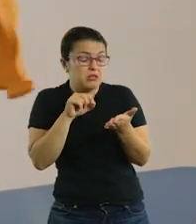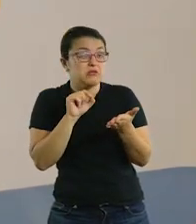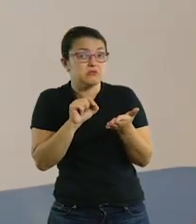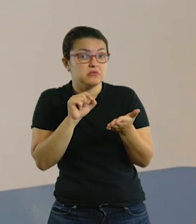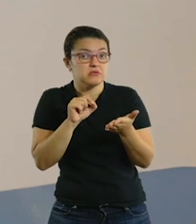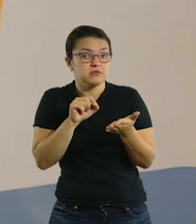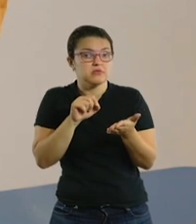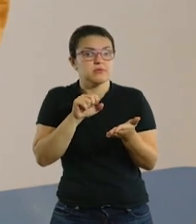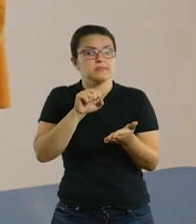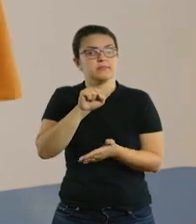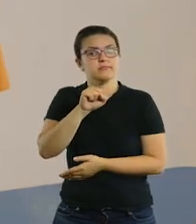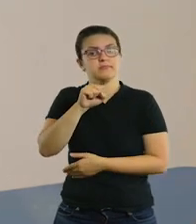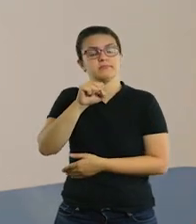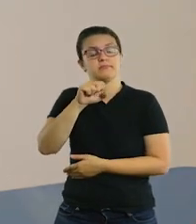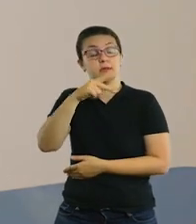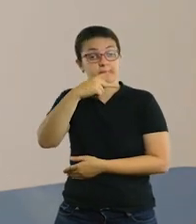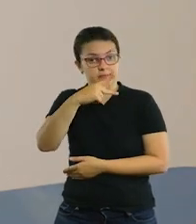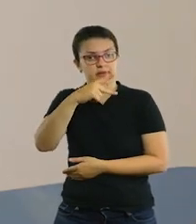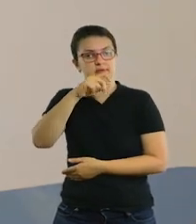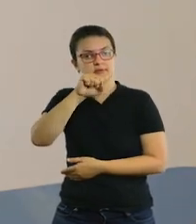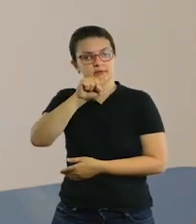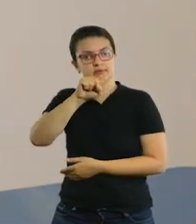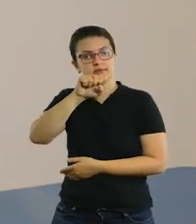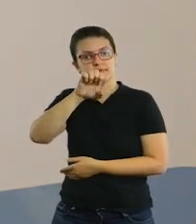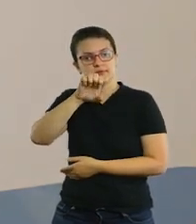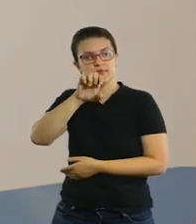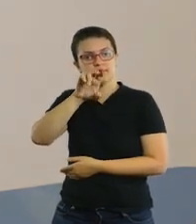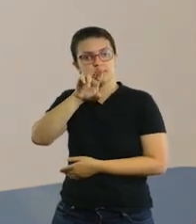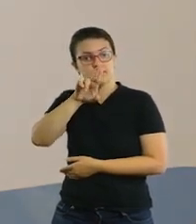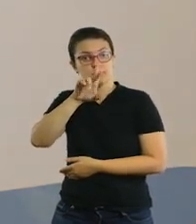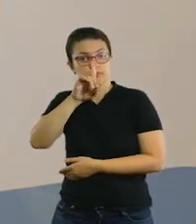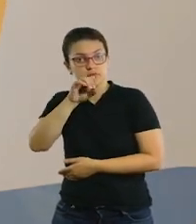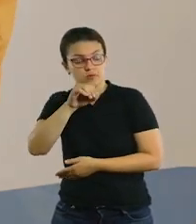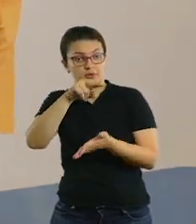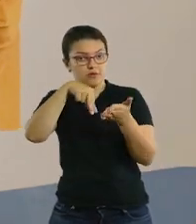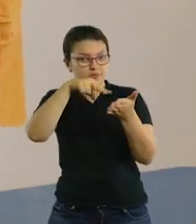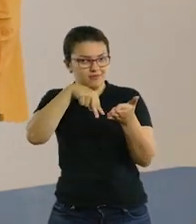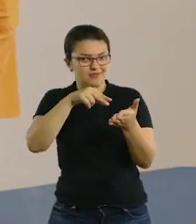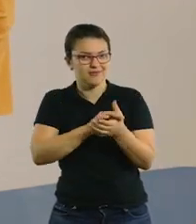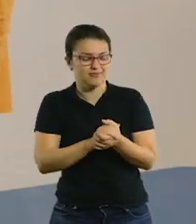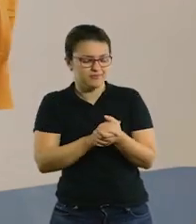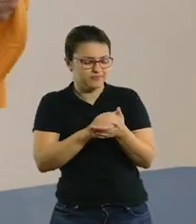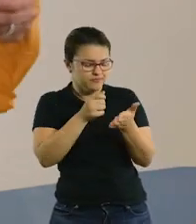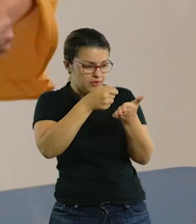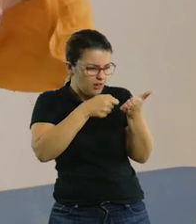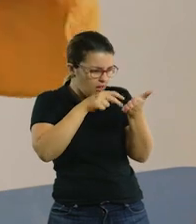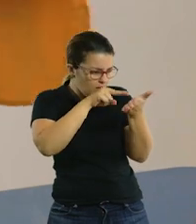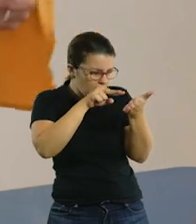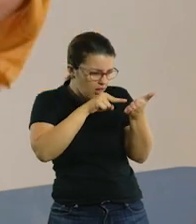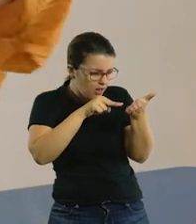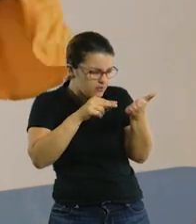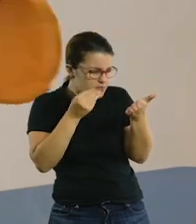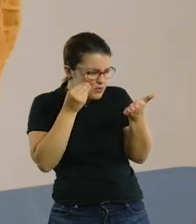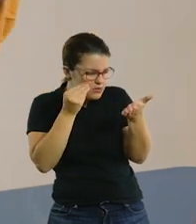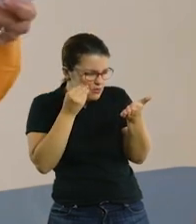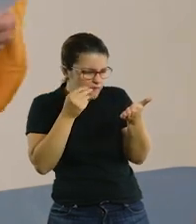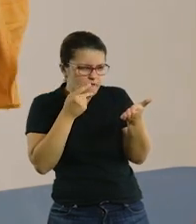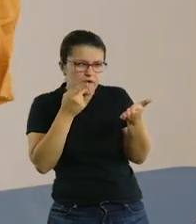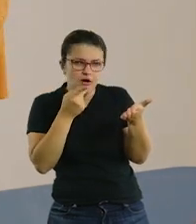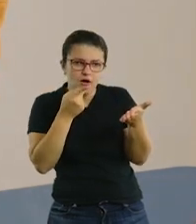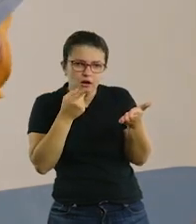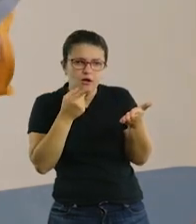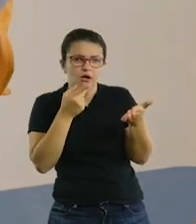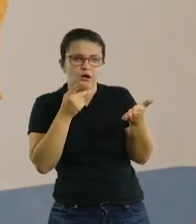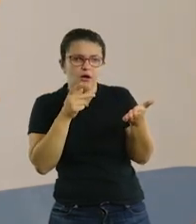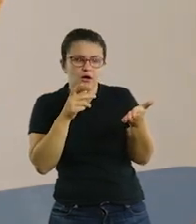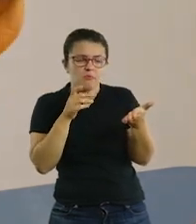de uma pseudo-leitura. Como a gente tem as informações do cartaz, ela vai olhar as informações e vai tentar falar o que ela leu.